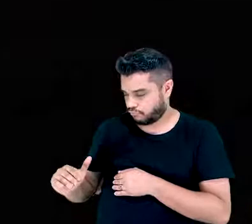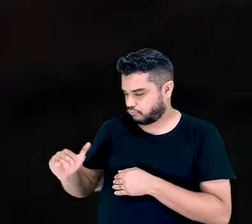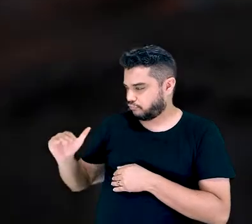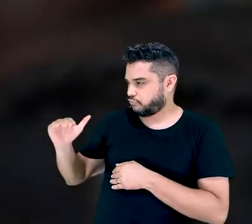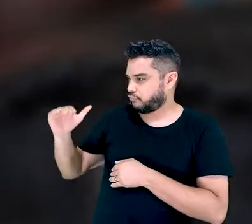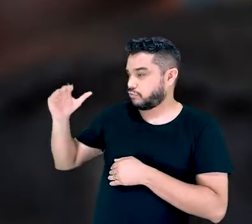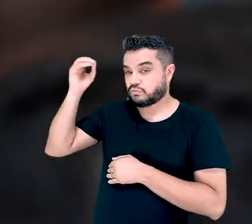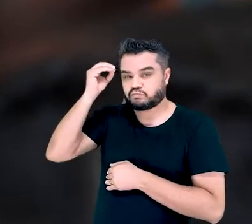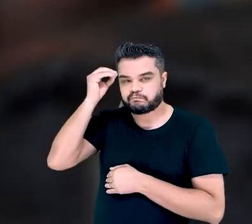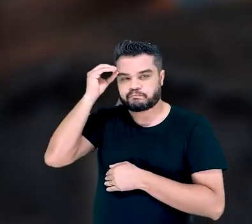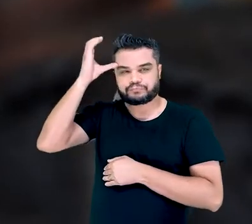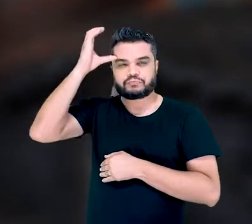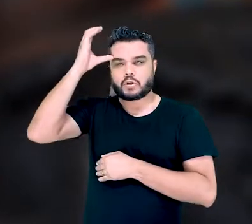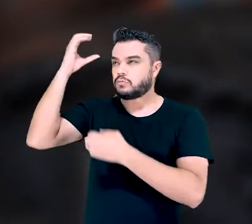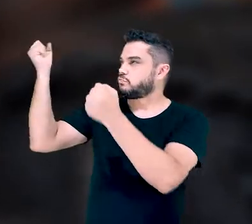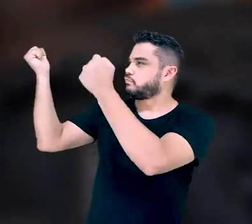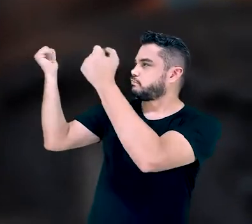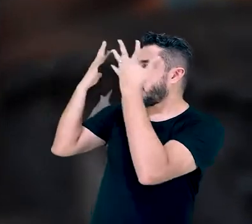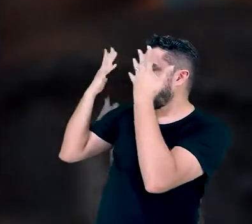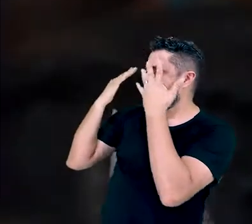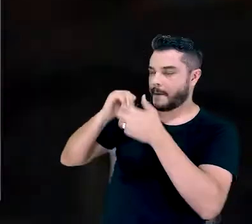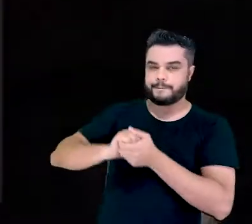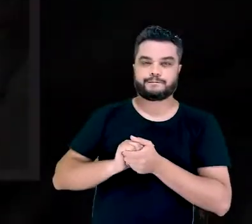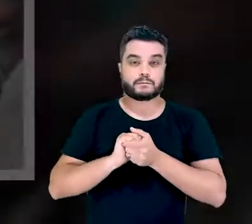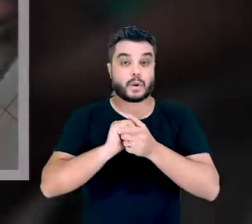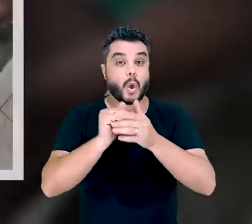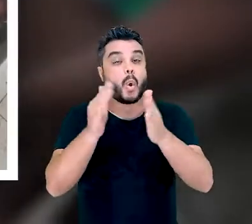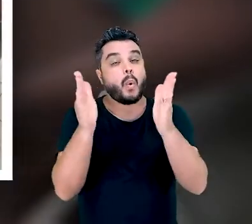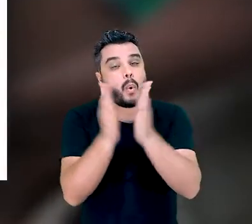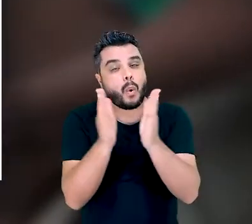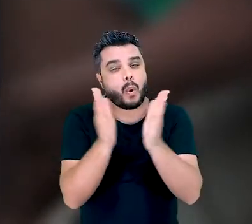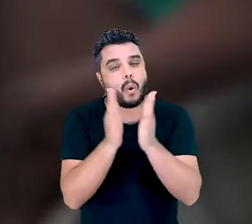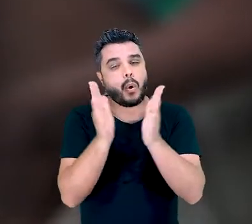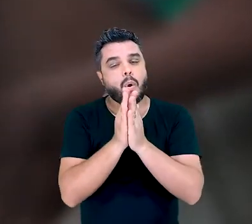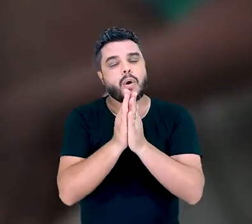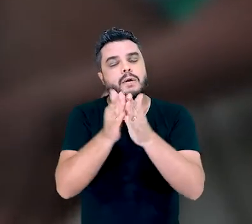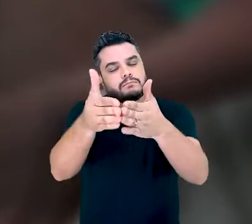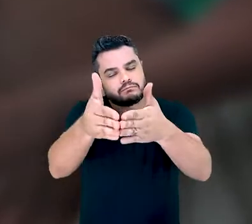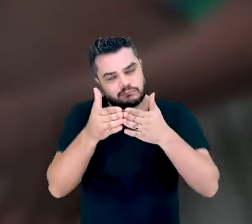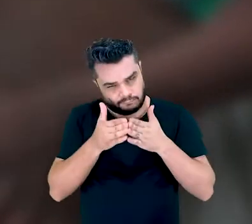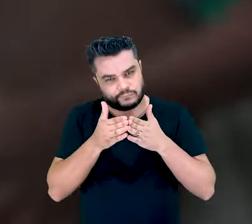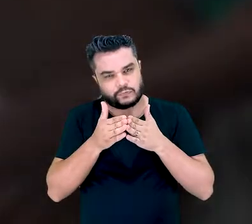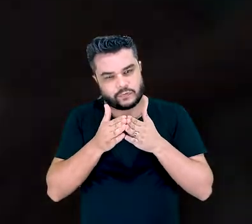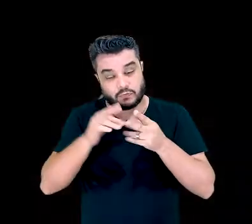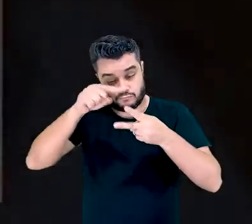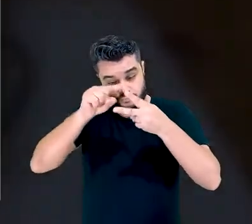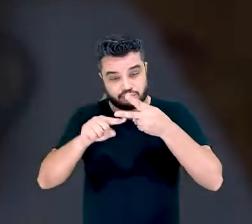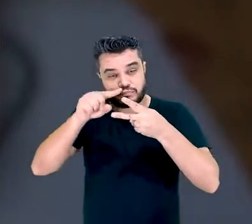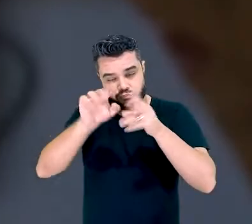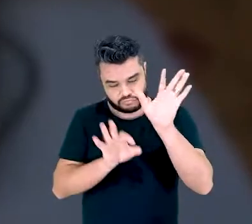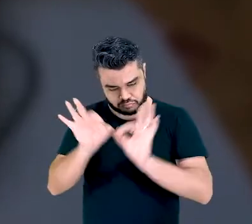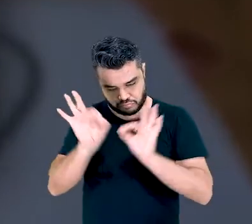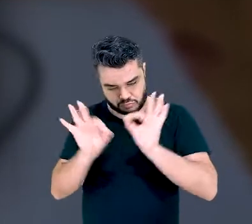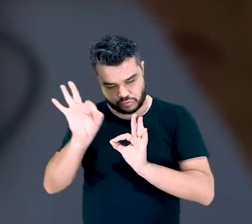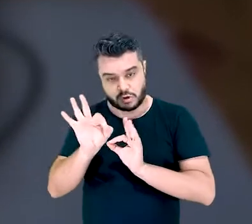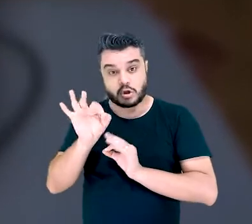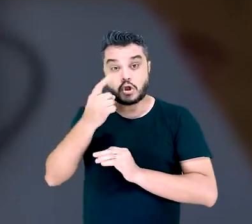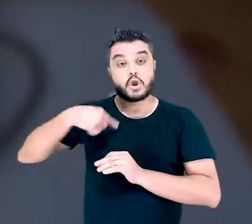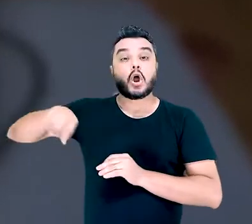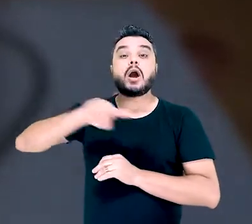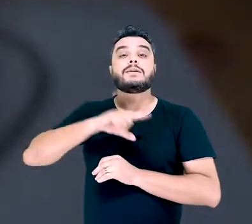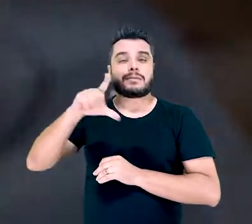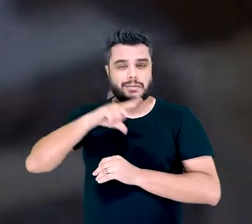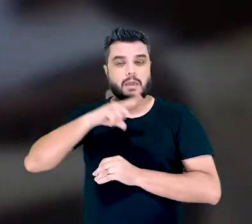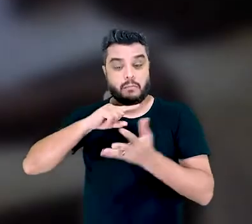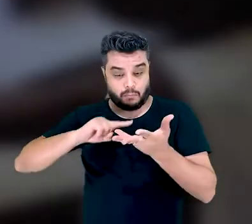e no conhecimento. Queremos pedir a vocês que estejam orando por esses projetos e por outros que estão no nosso coração e que